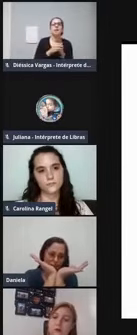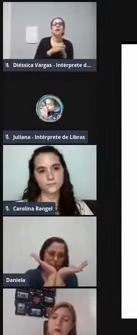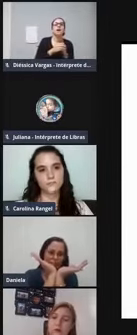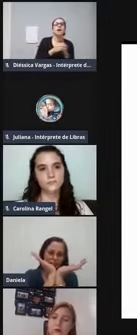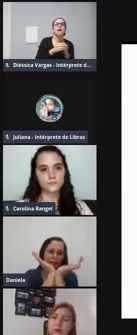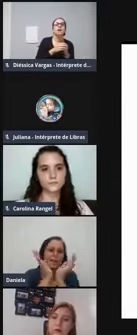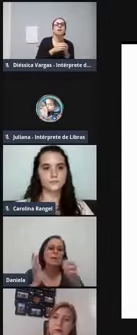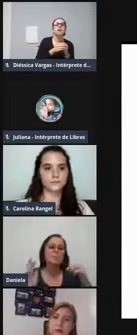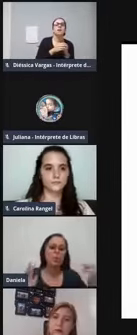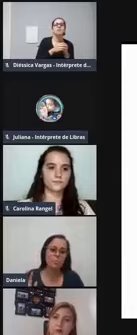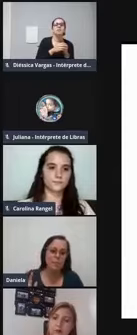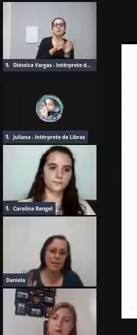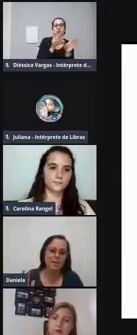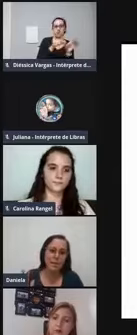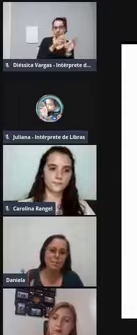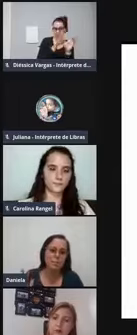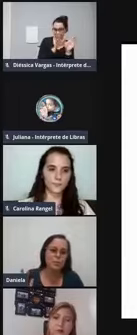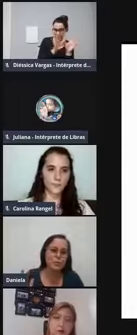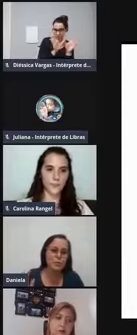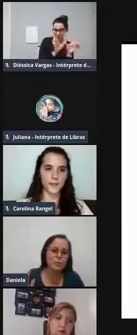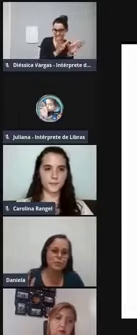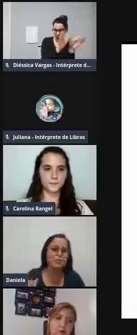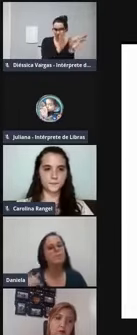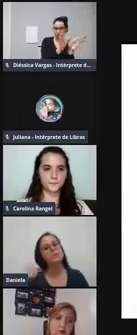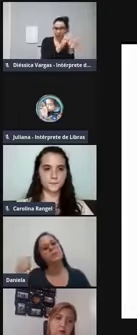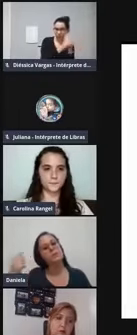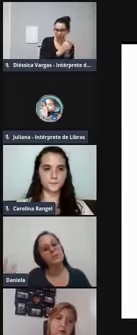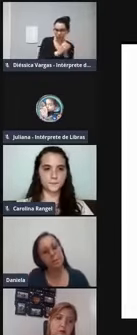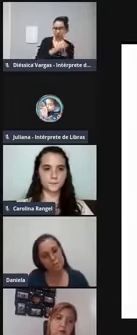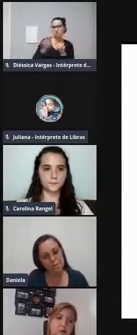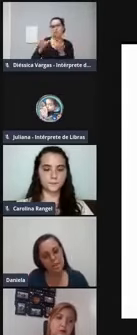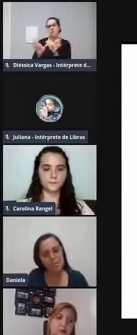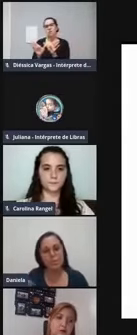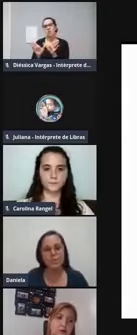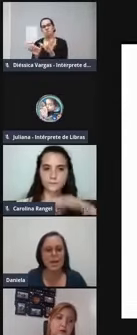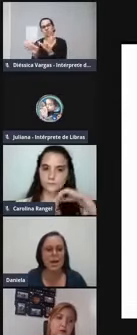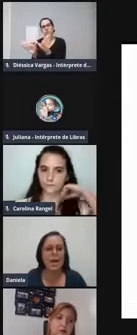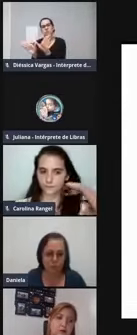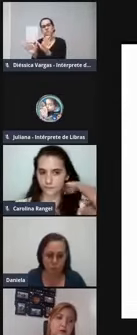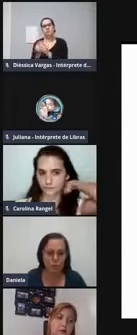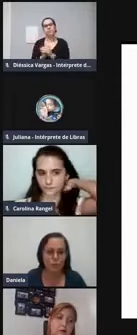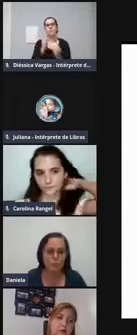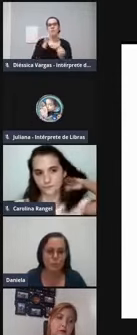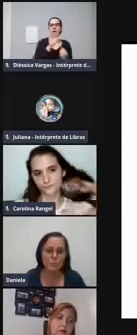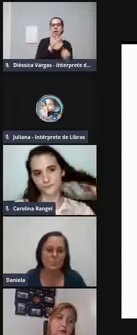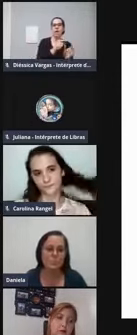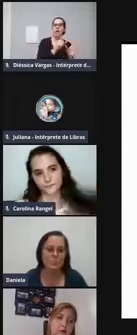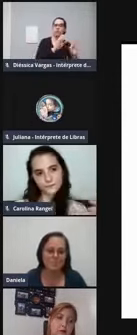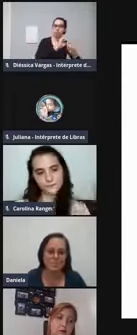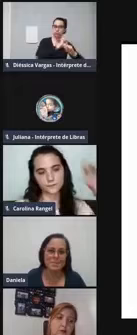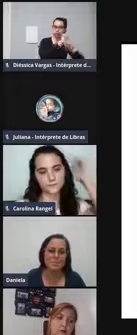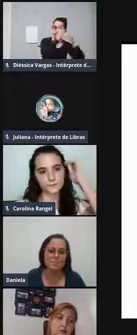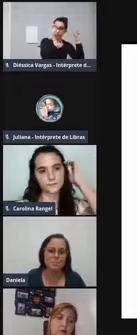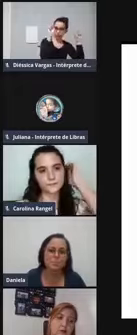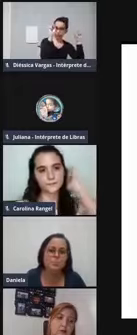mariposa. Tá? Borboleta, hábito diurno, mariposa, hábito noturno.